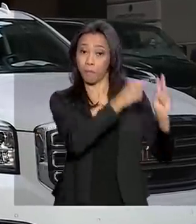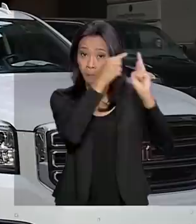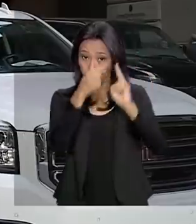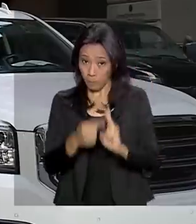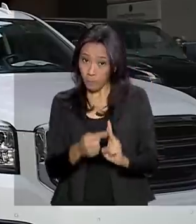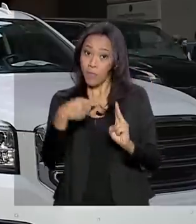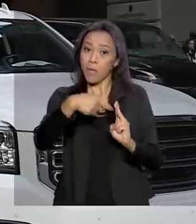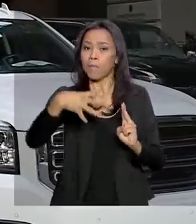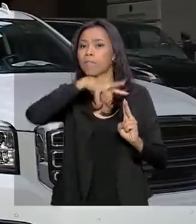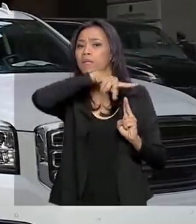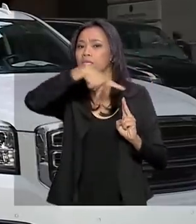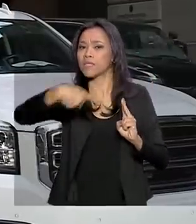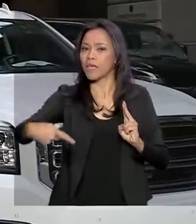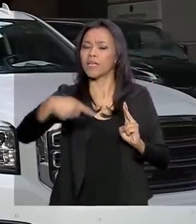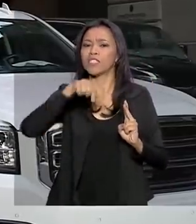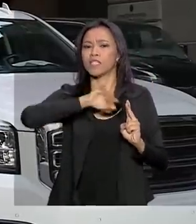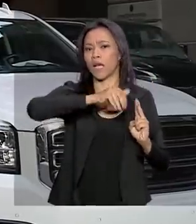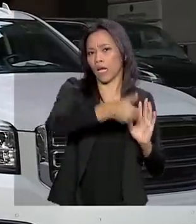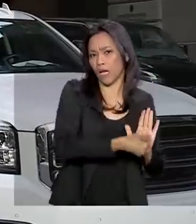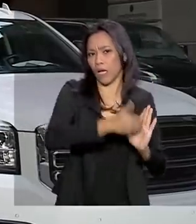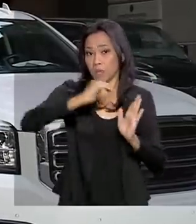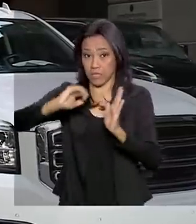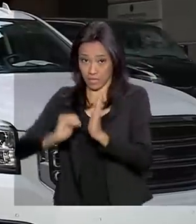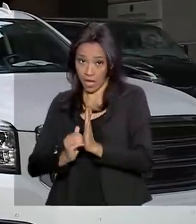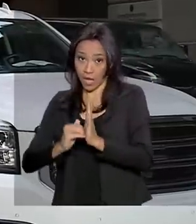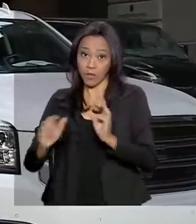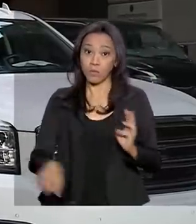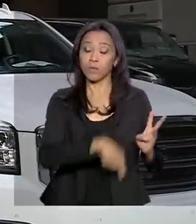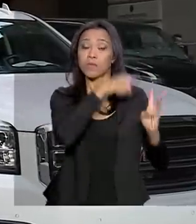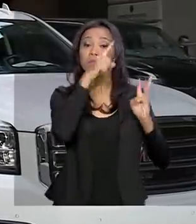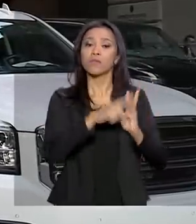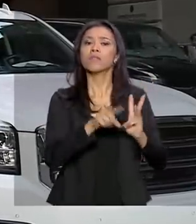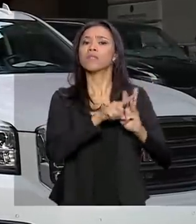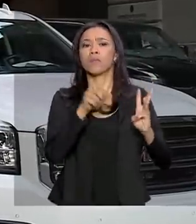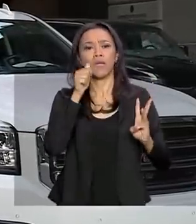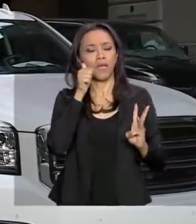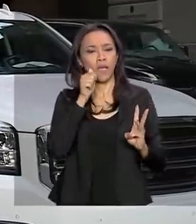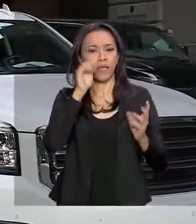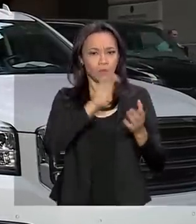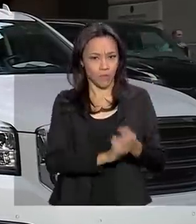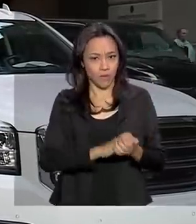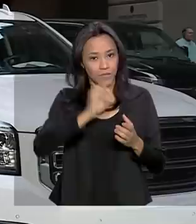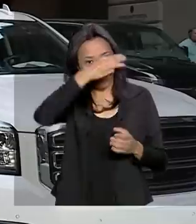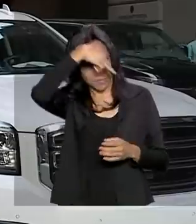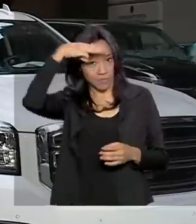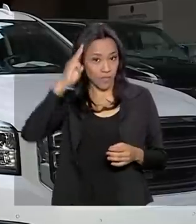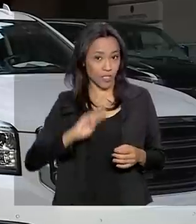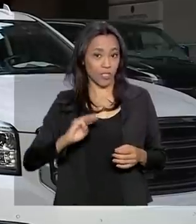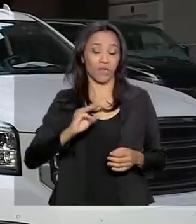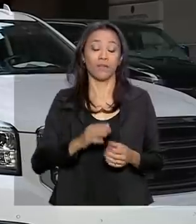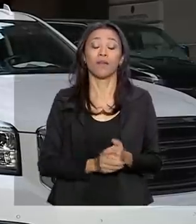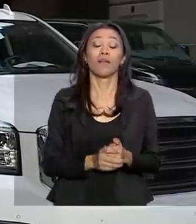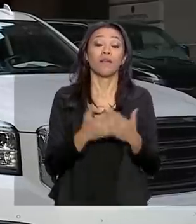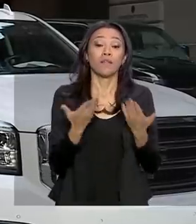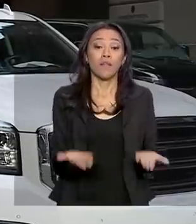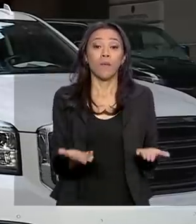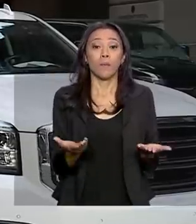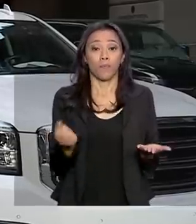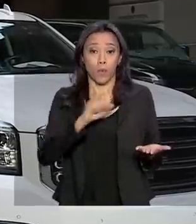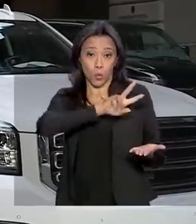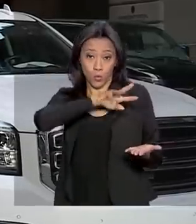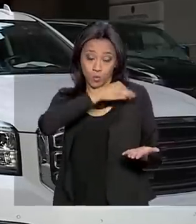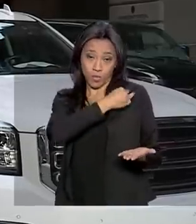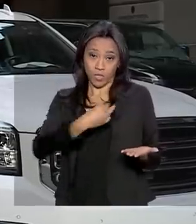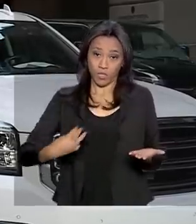relações exteriores da Câmara e do Senado e a primeira-dama. Olha, o ministro do meio ambiente, Ricardo